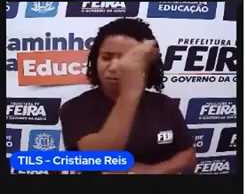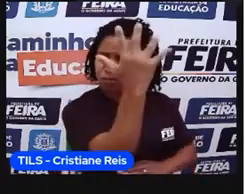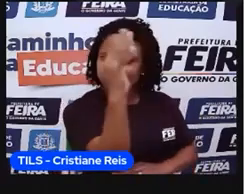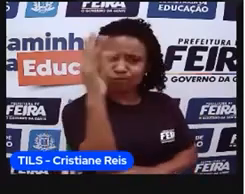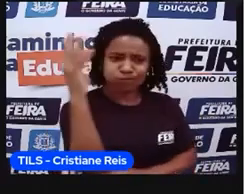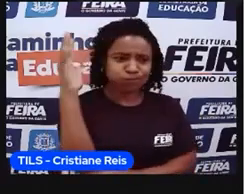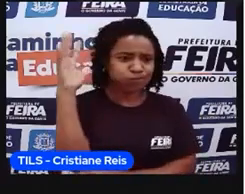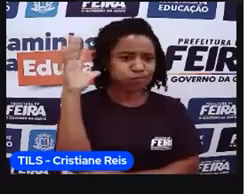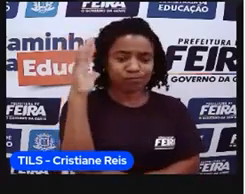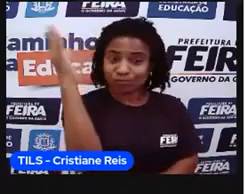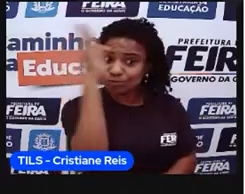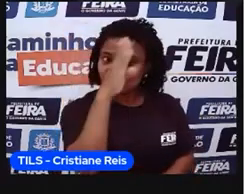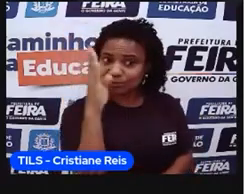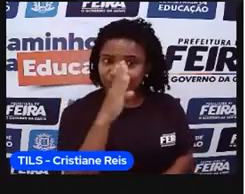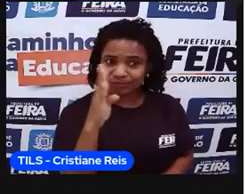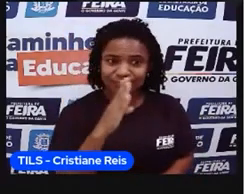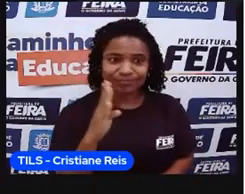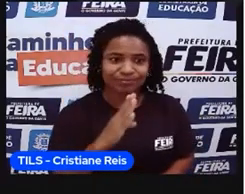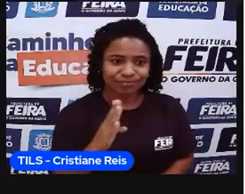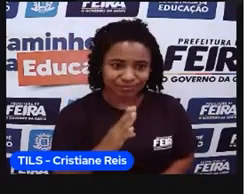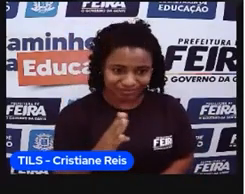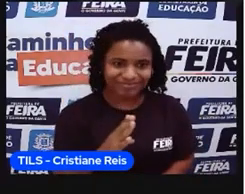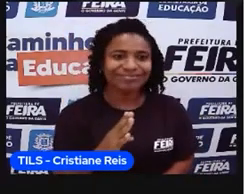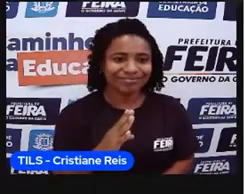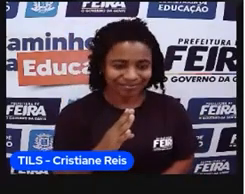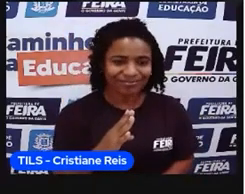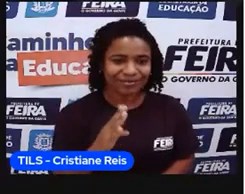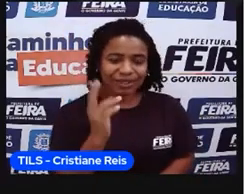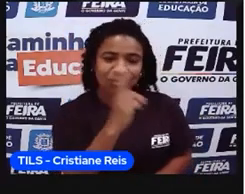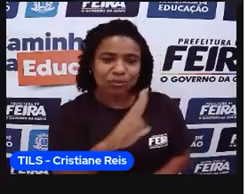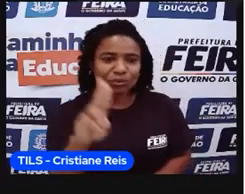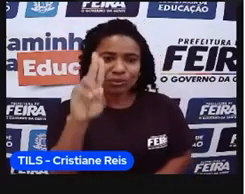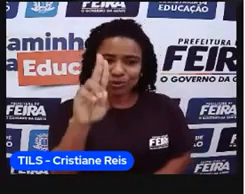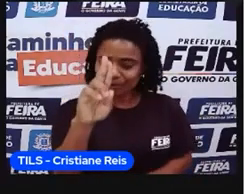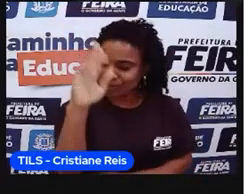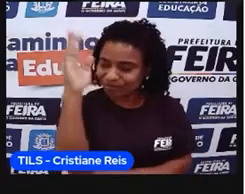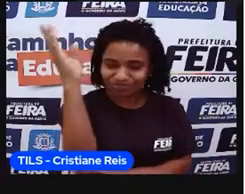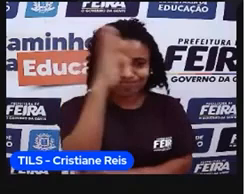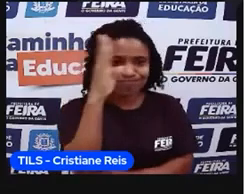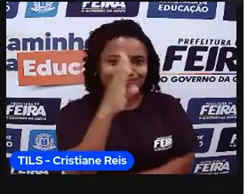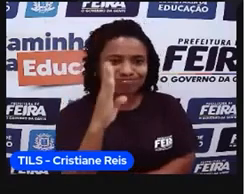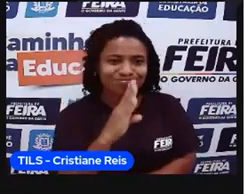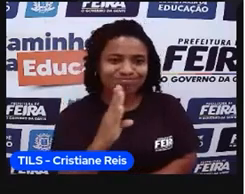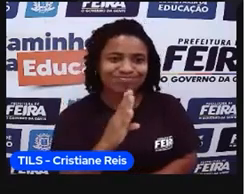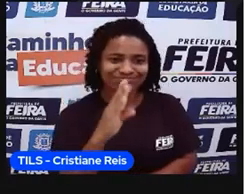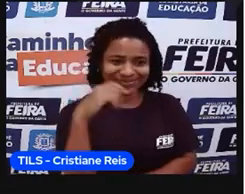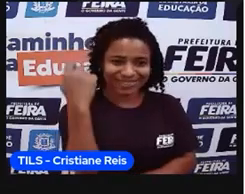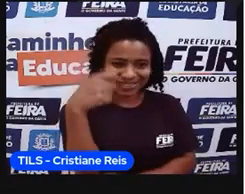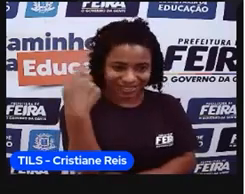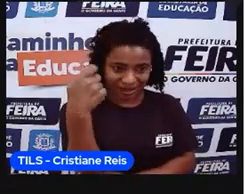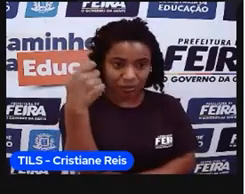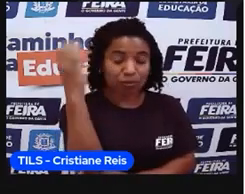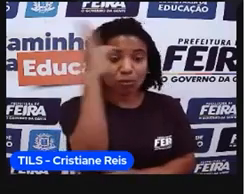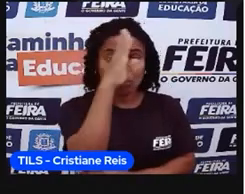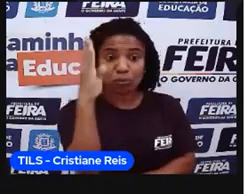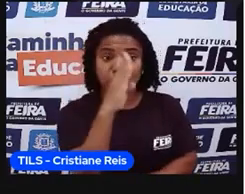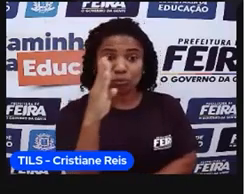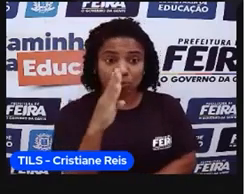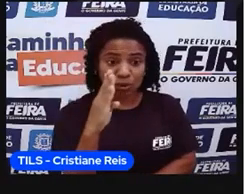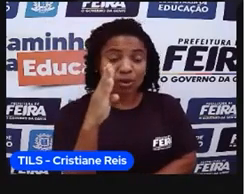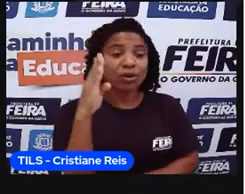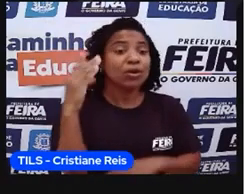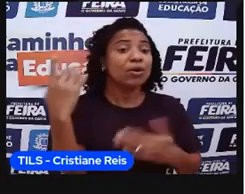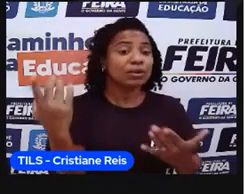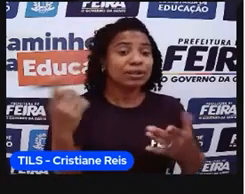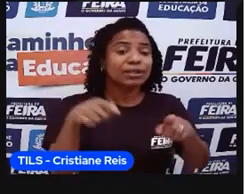o nome dessa madeira que ajudou a nomear essas novas terras, né? No caso, Brasil. E, segundo,